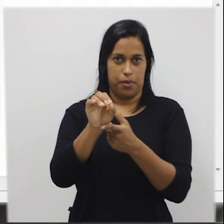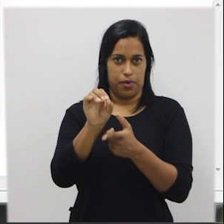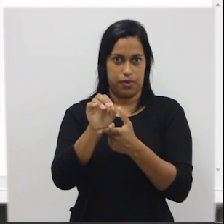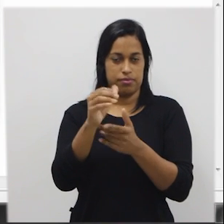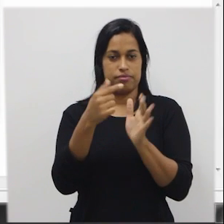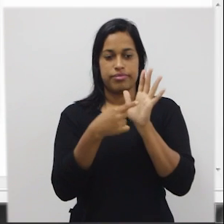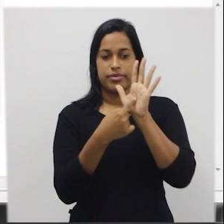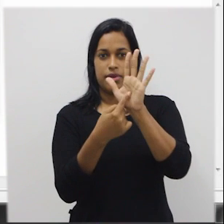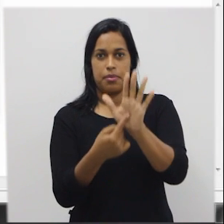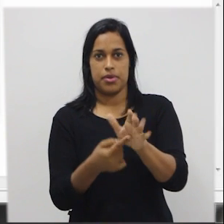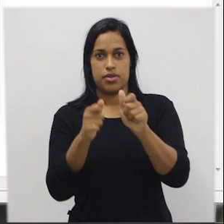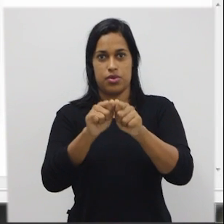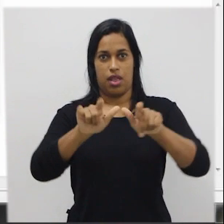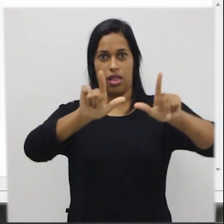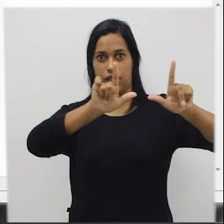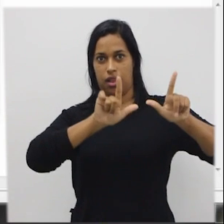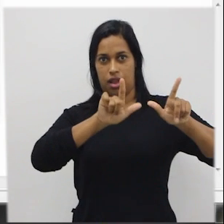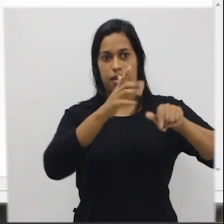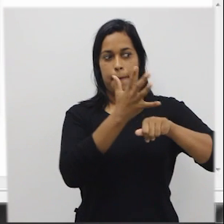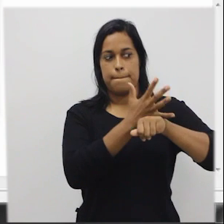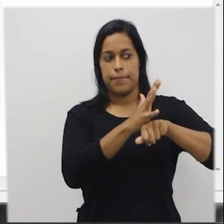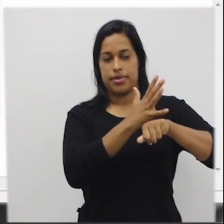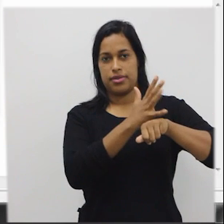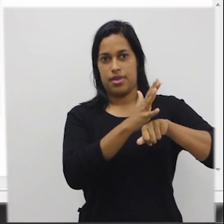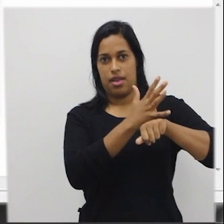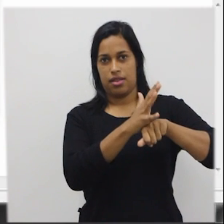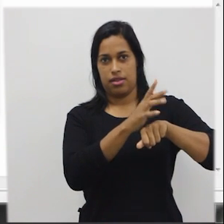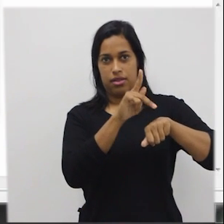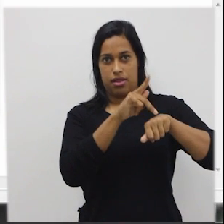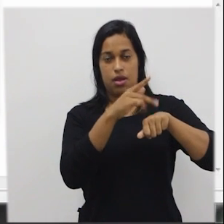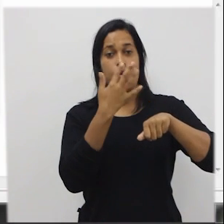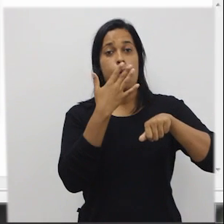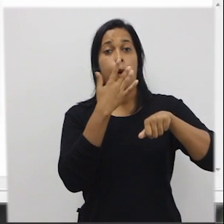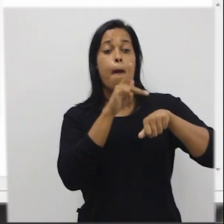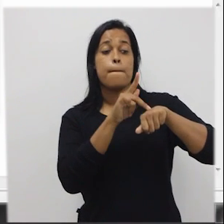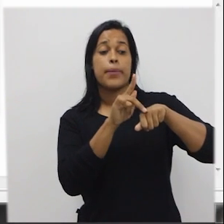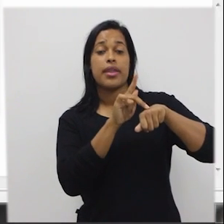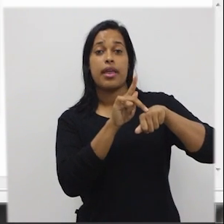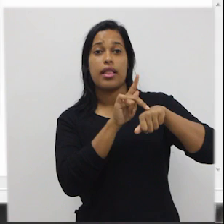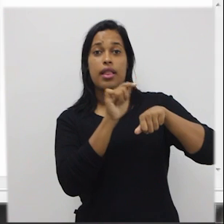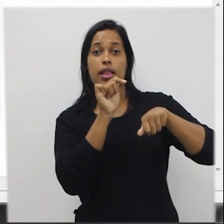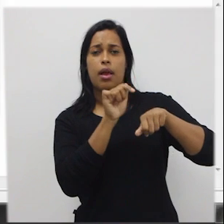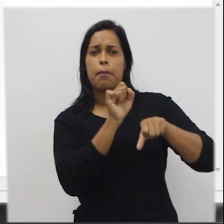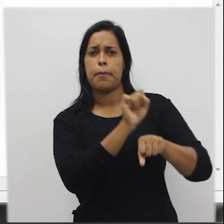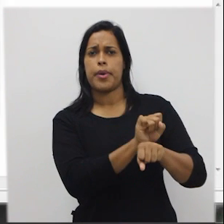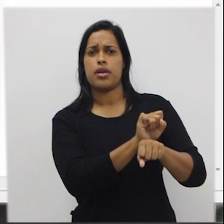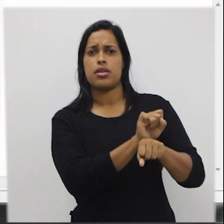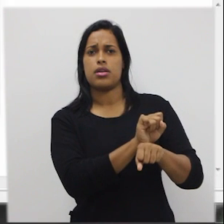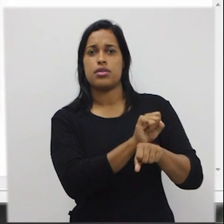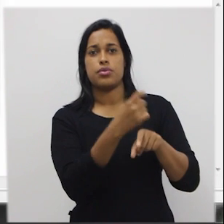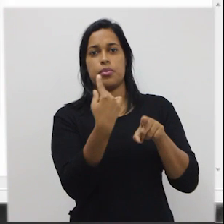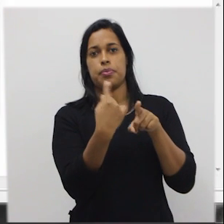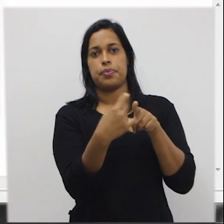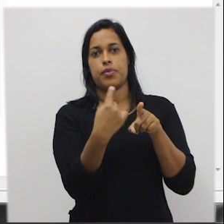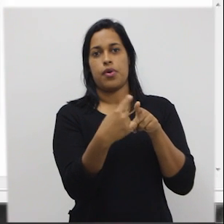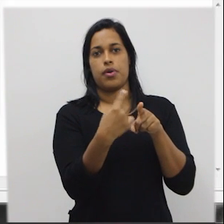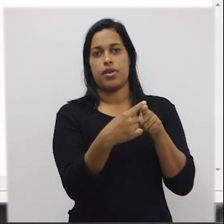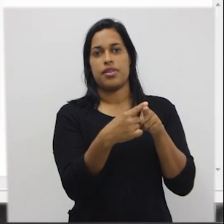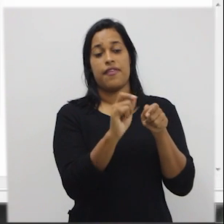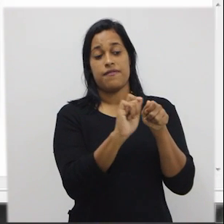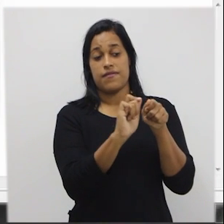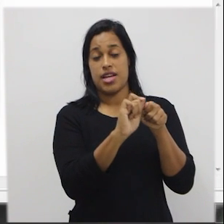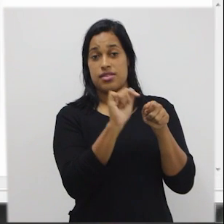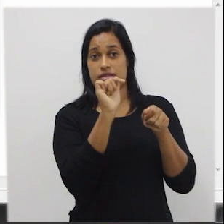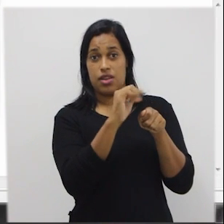preta e o comandor para ele está parado porque ele está exatamente executando